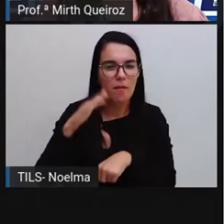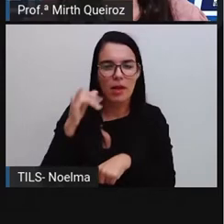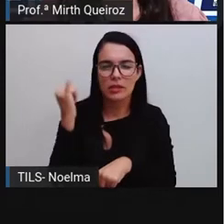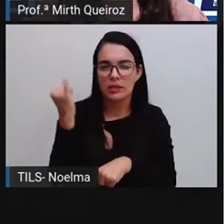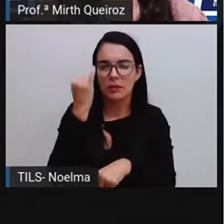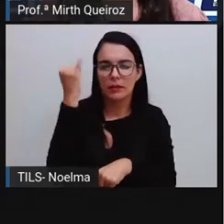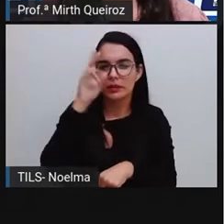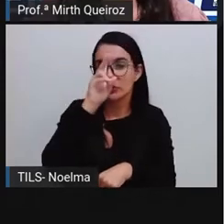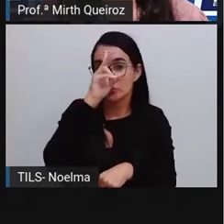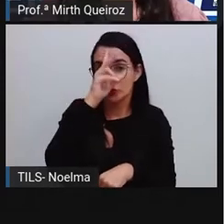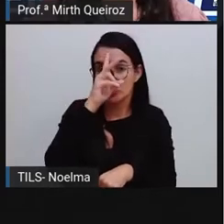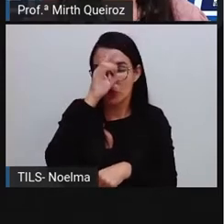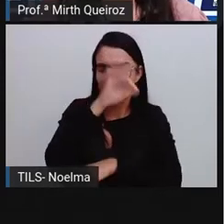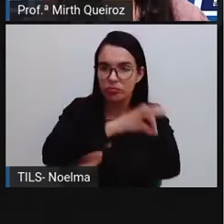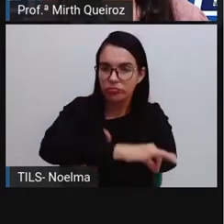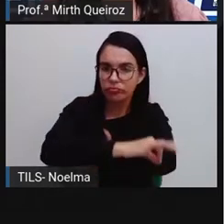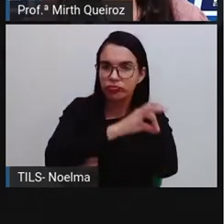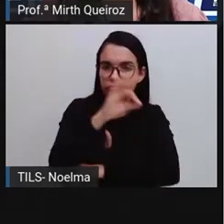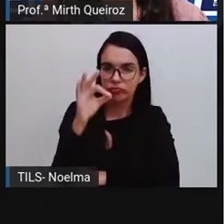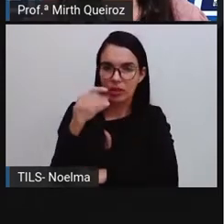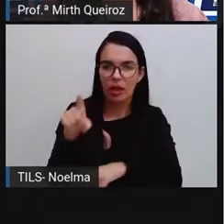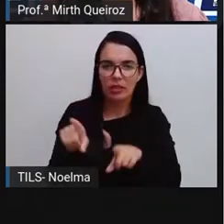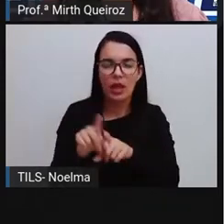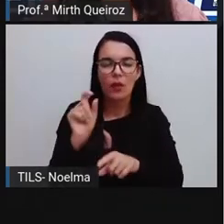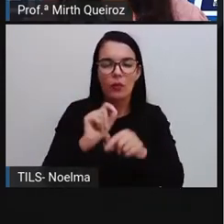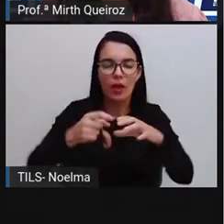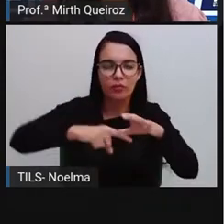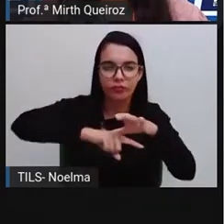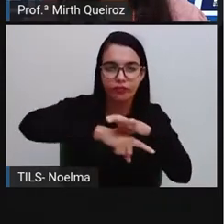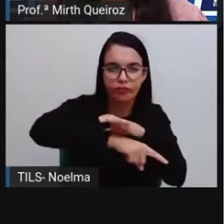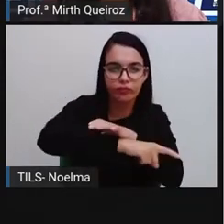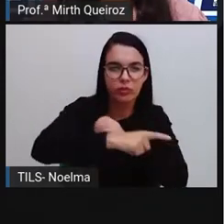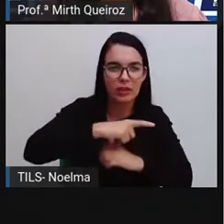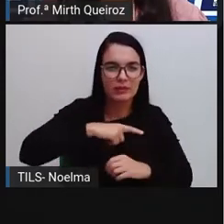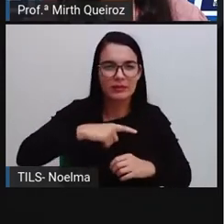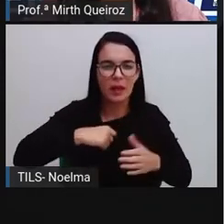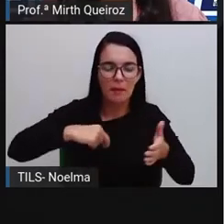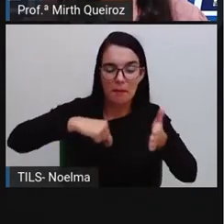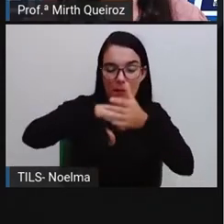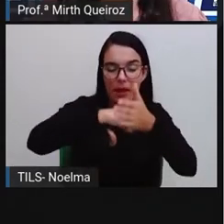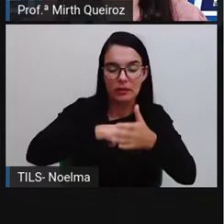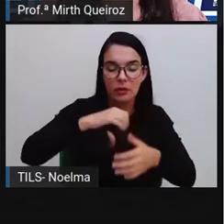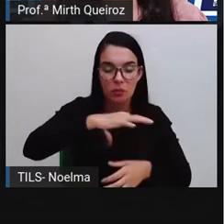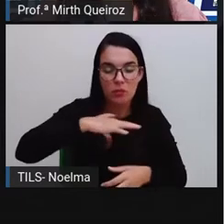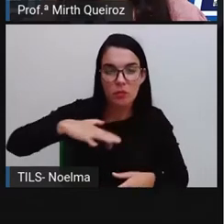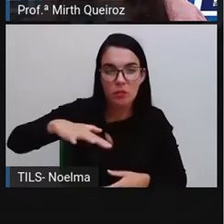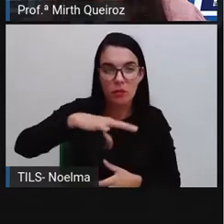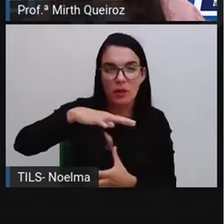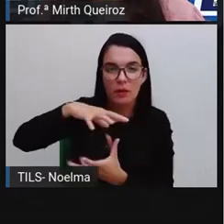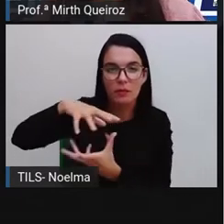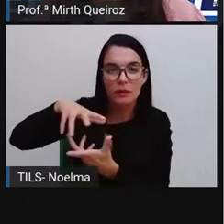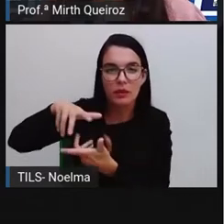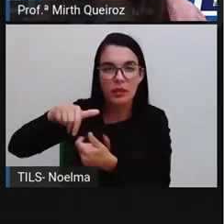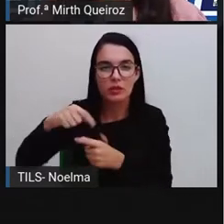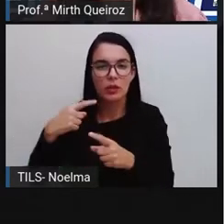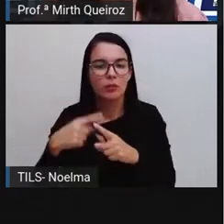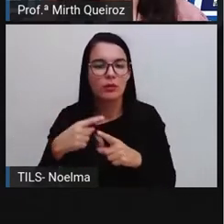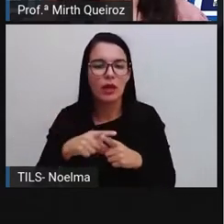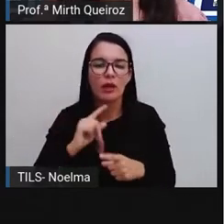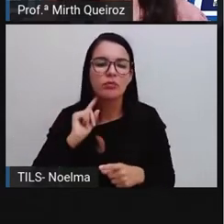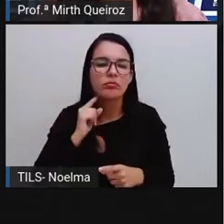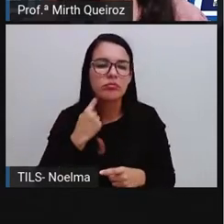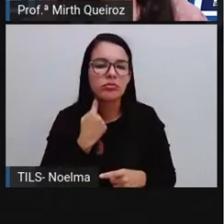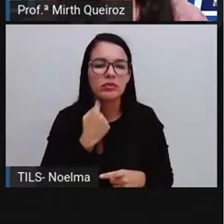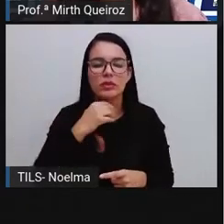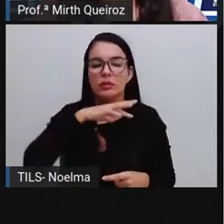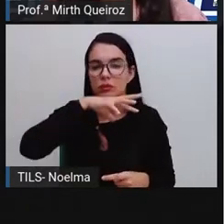Do nosso país. Sua exploração e utilização geram inúmeros impactos ao meio ambiente, como eu falei para vocês. Da própria poluição do ar,